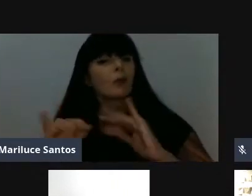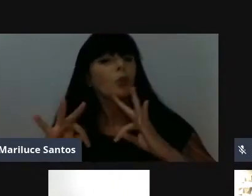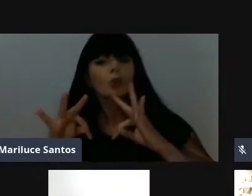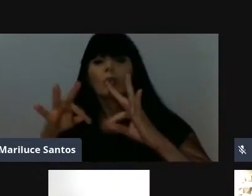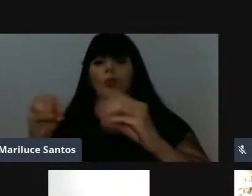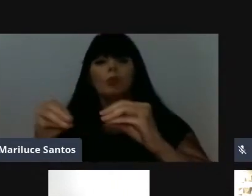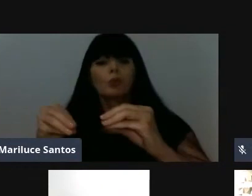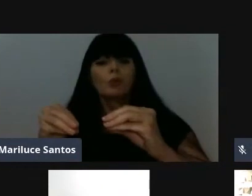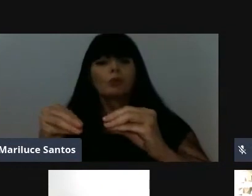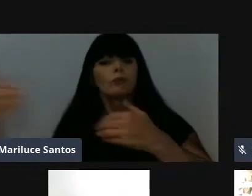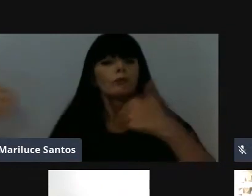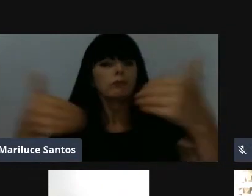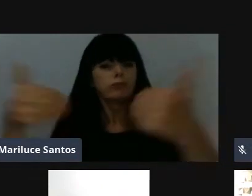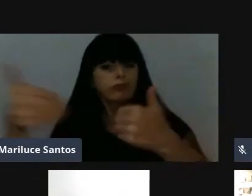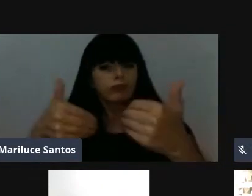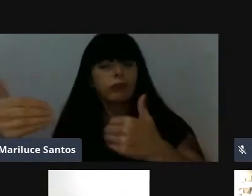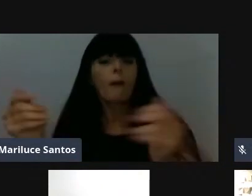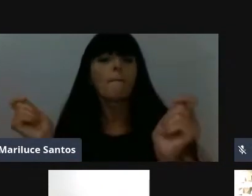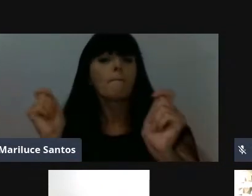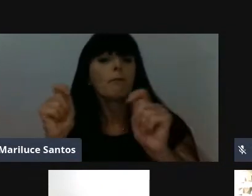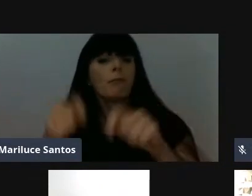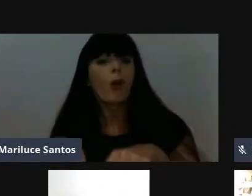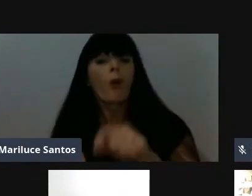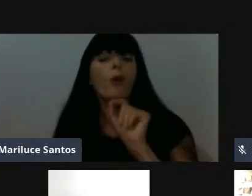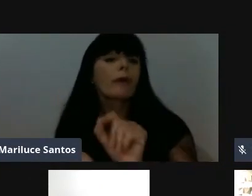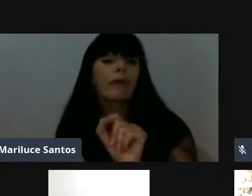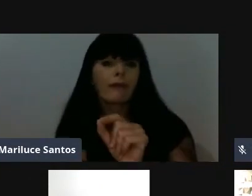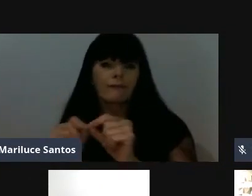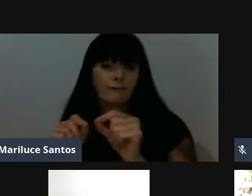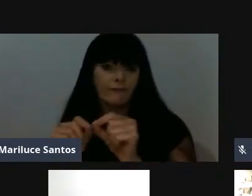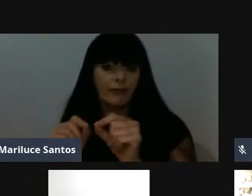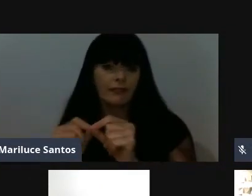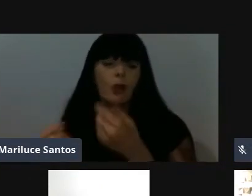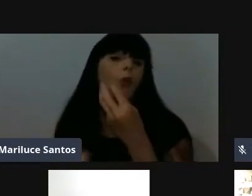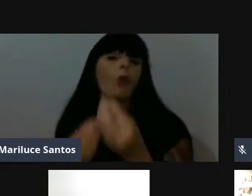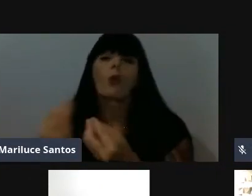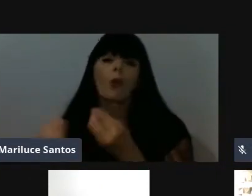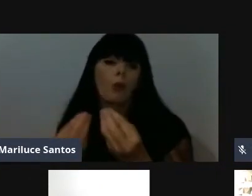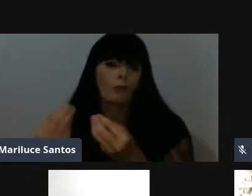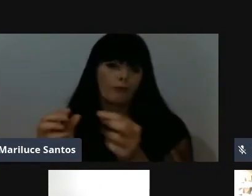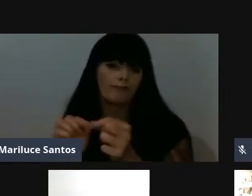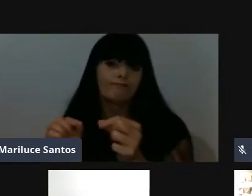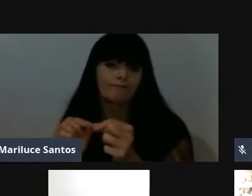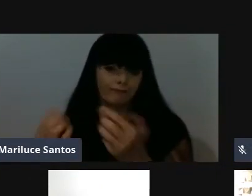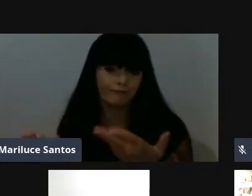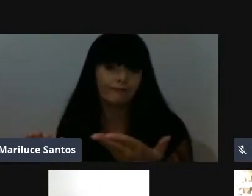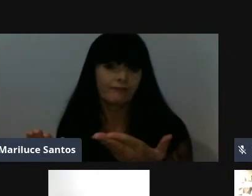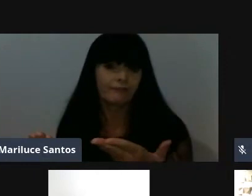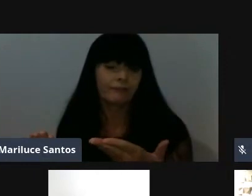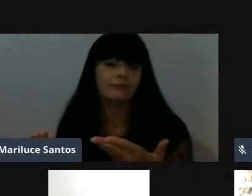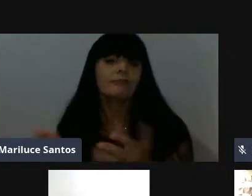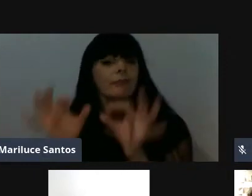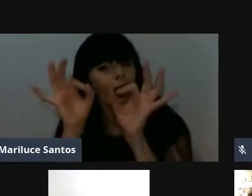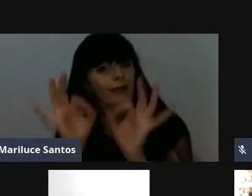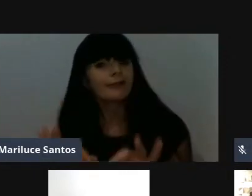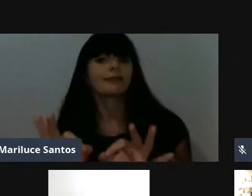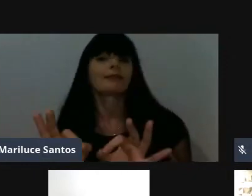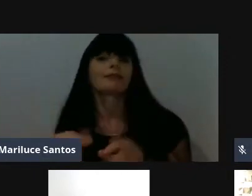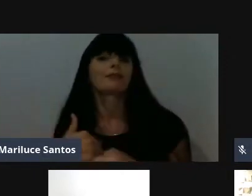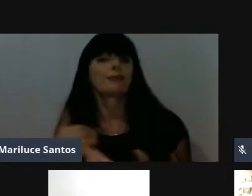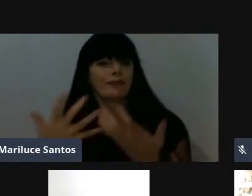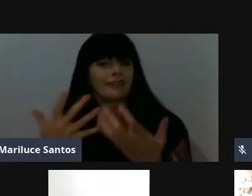possibilidades, quem poderia exercer, de que forma poderia exercer. Então, era exatamente isso que eu queria